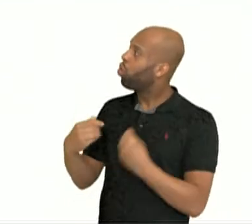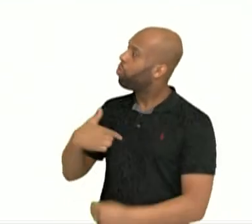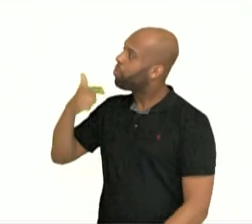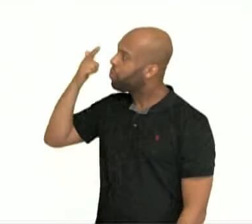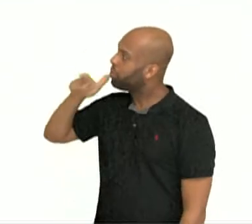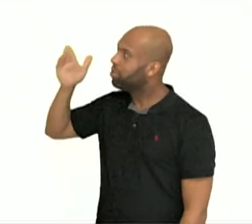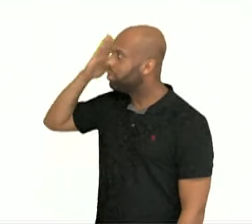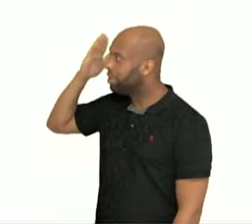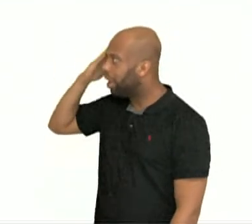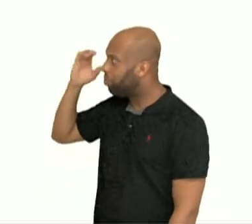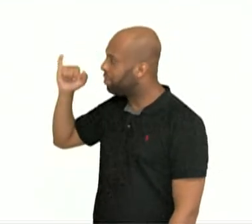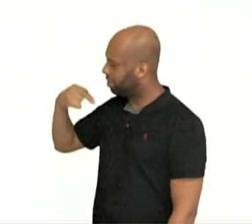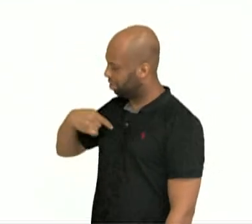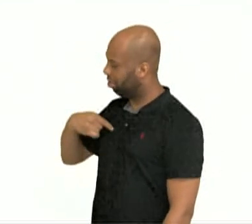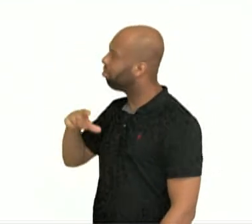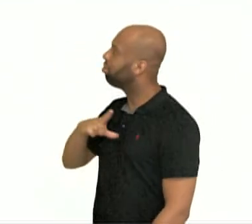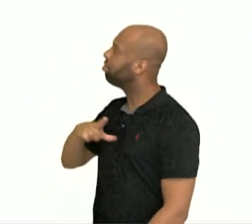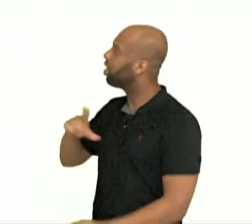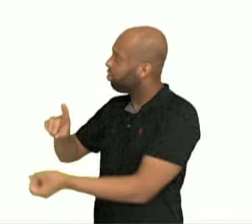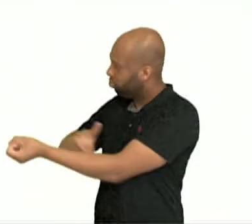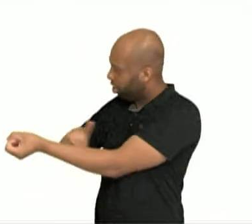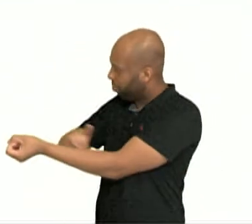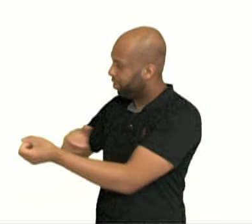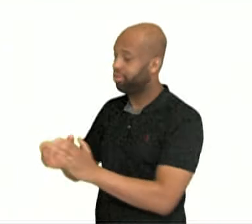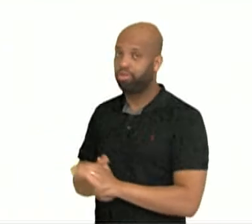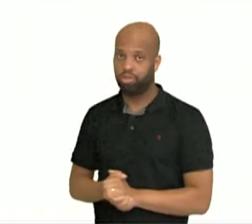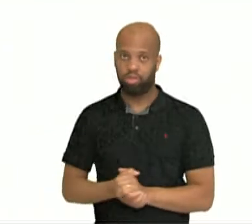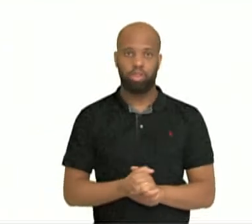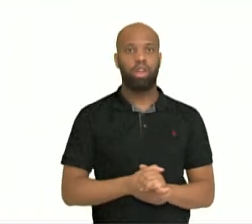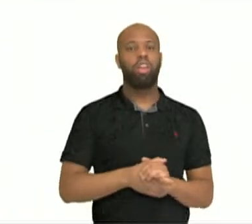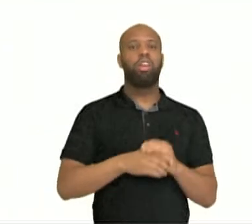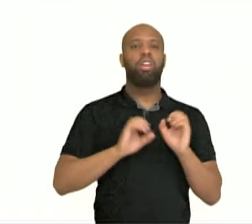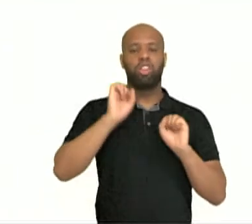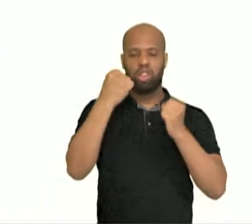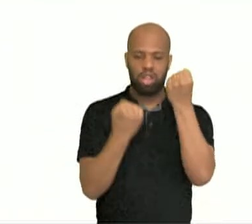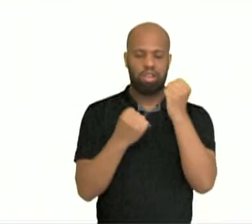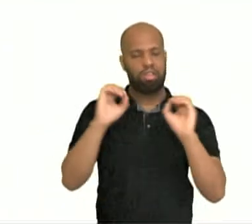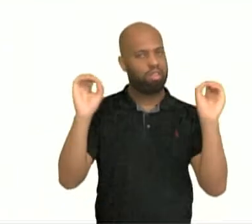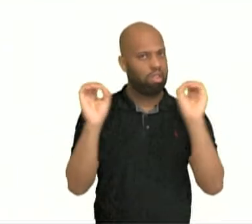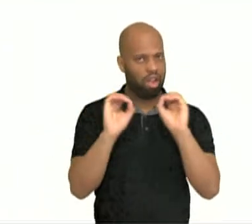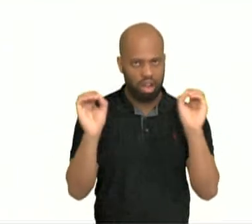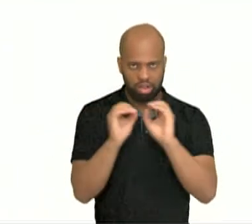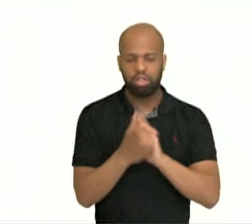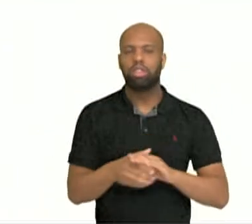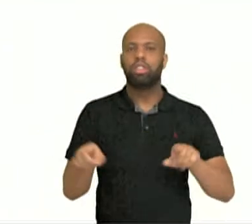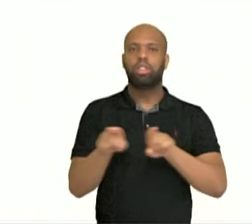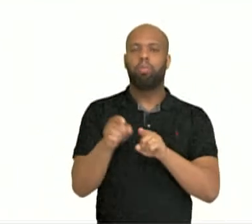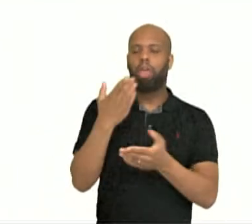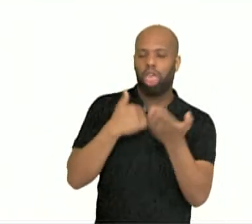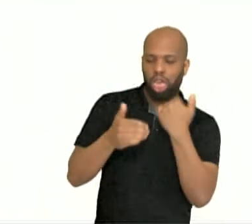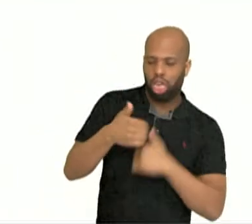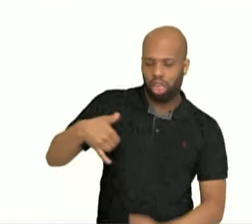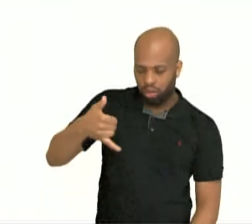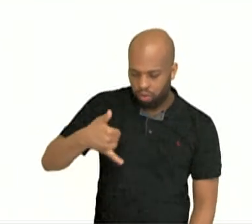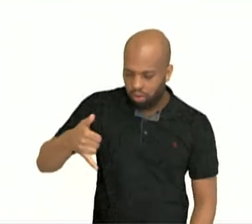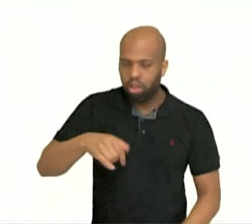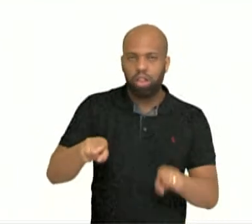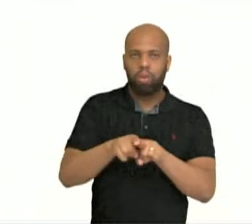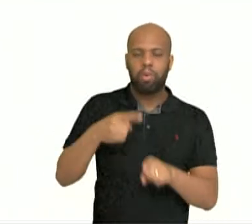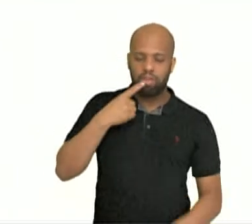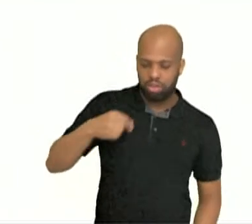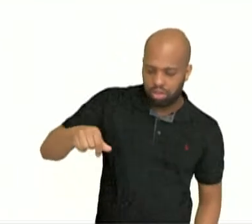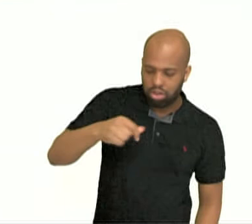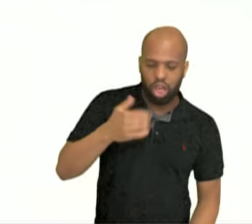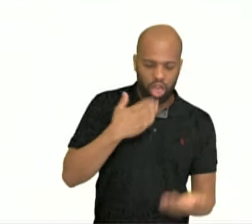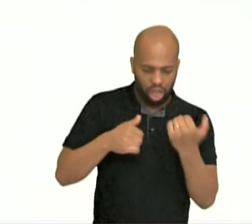saber se eu tenho diabetes? Ah, eu faço pouco exercício físico, realmente eu como muita gordura, muito sal,